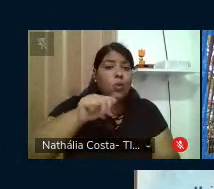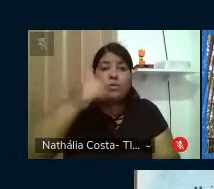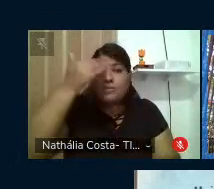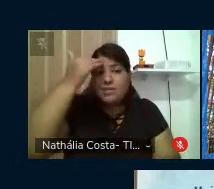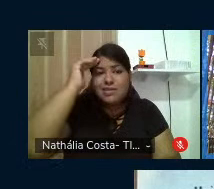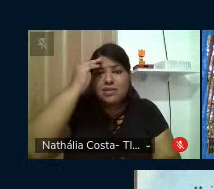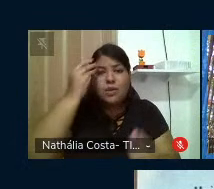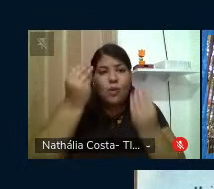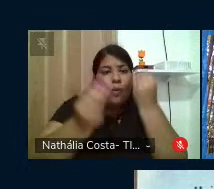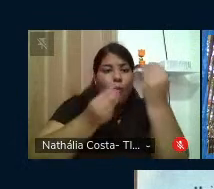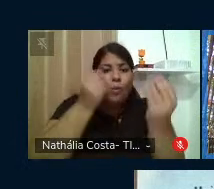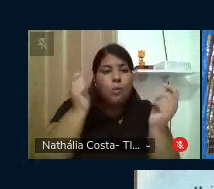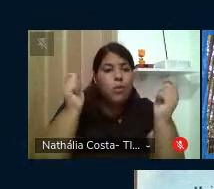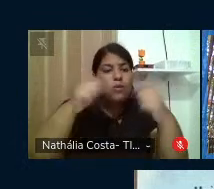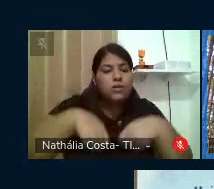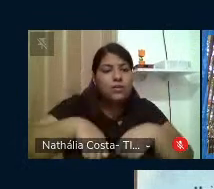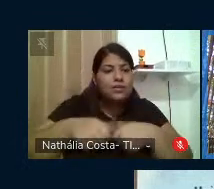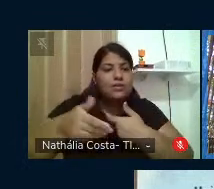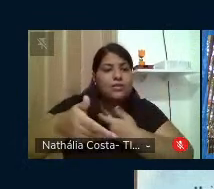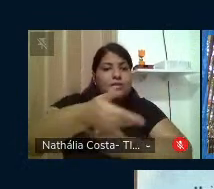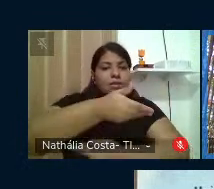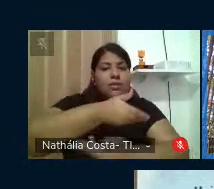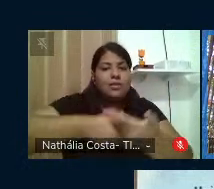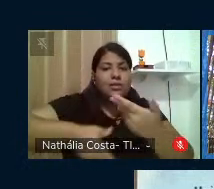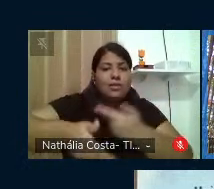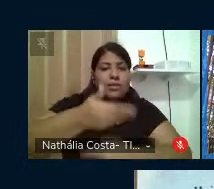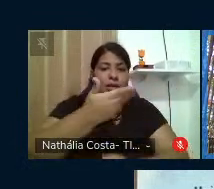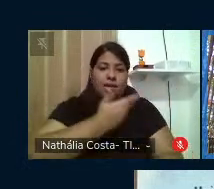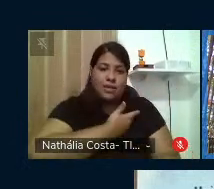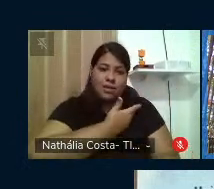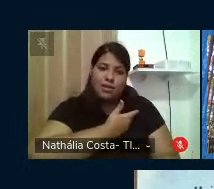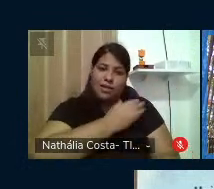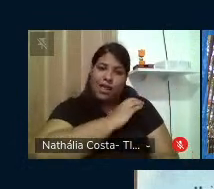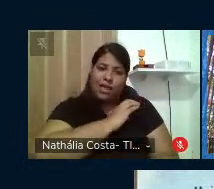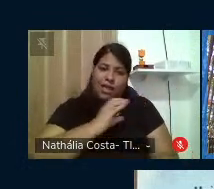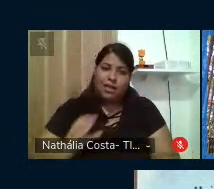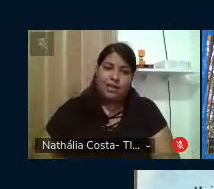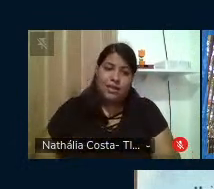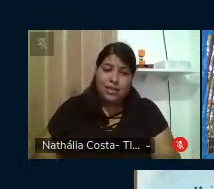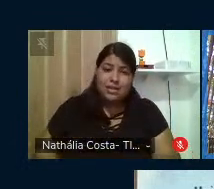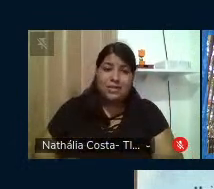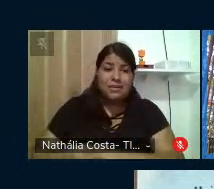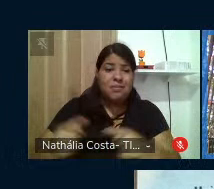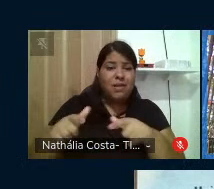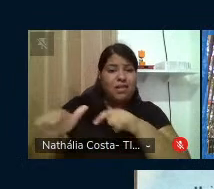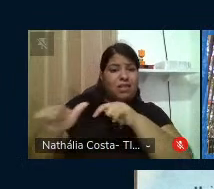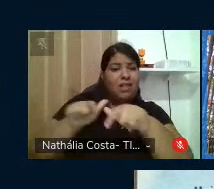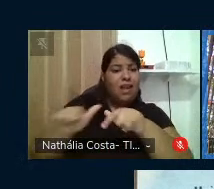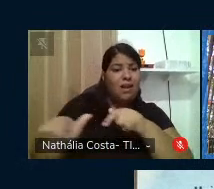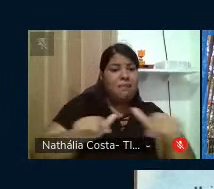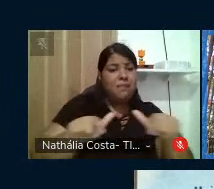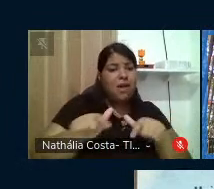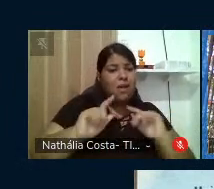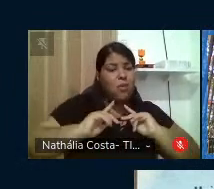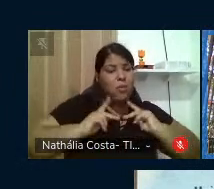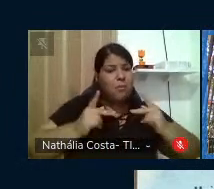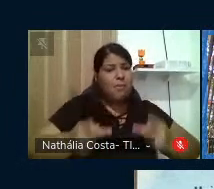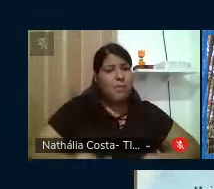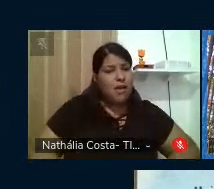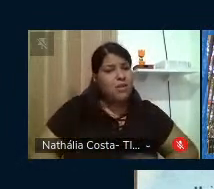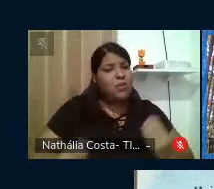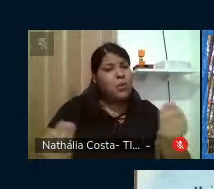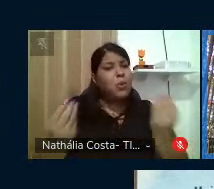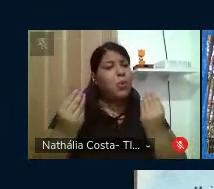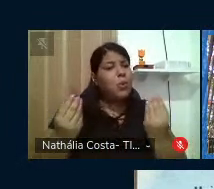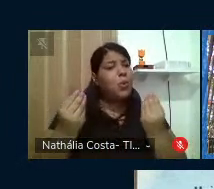possível compartilhar a camaradagem com Cristo, com a exploração dos outros, o bem-querer ao Cristo,